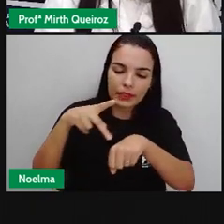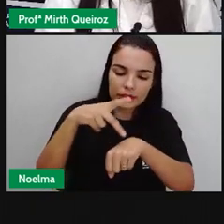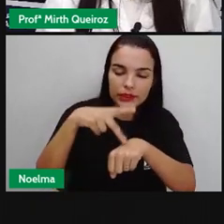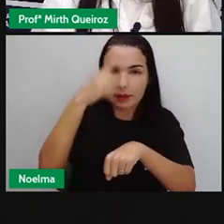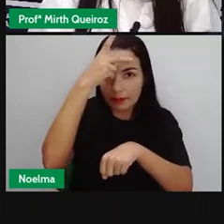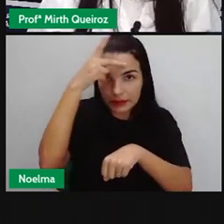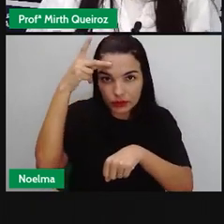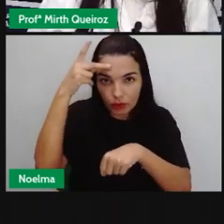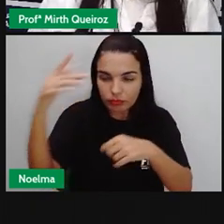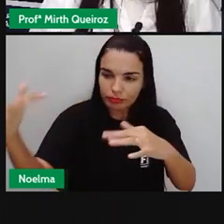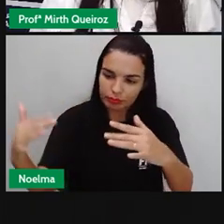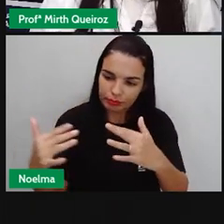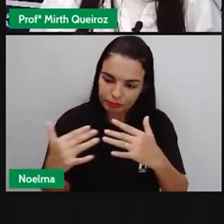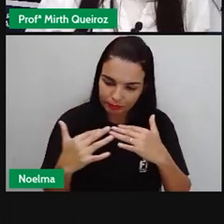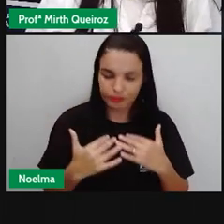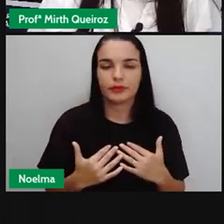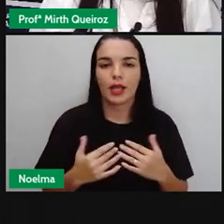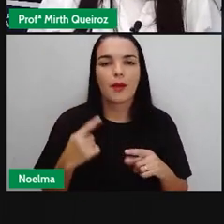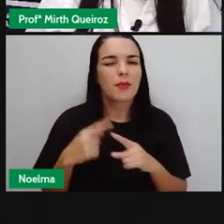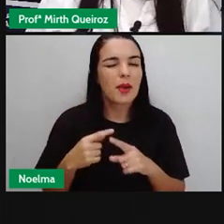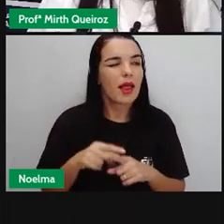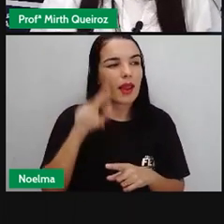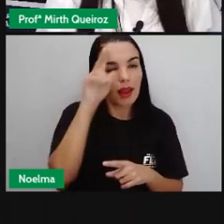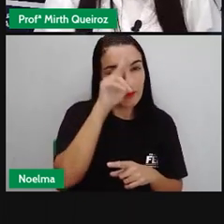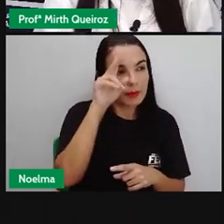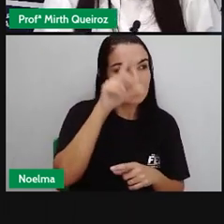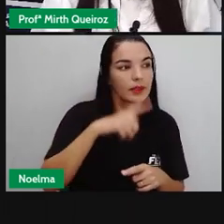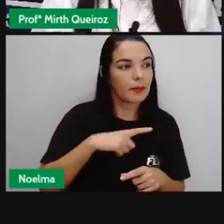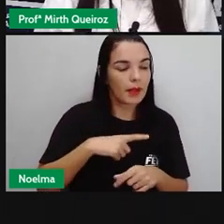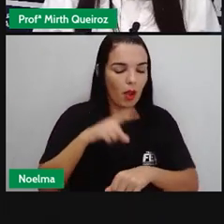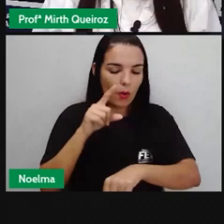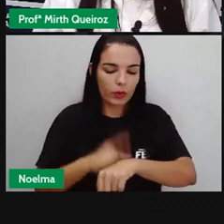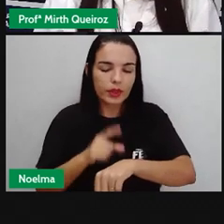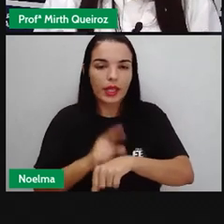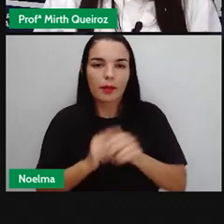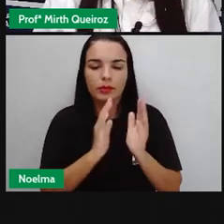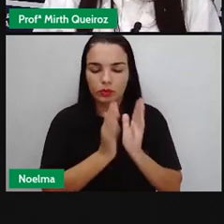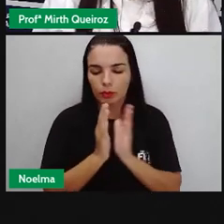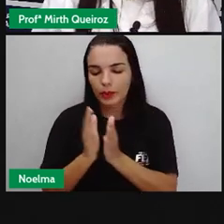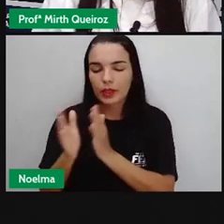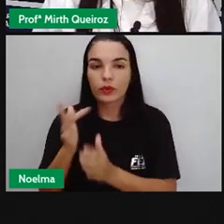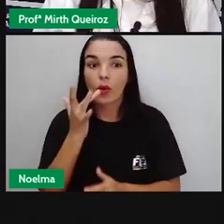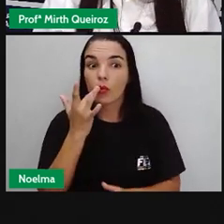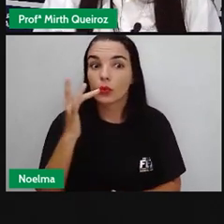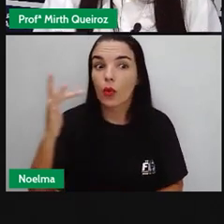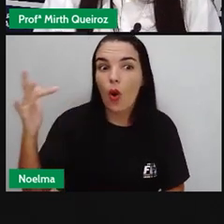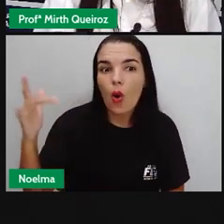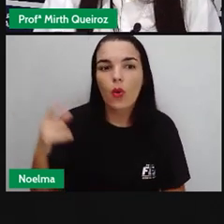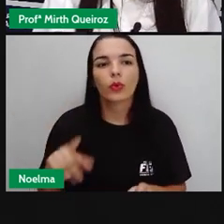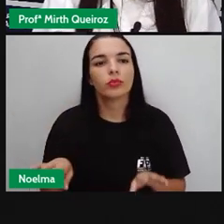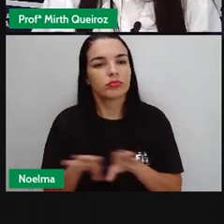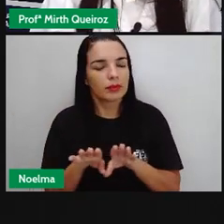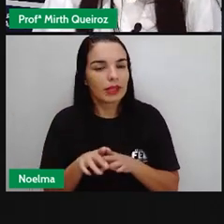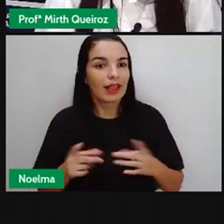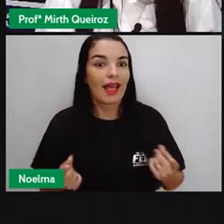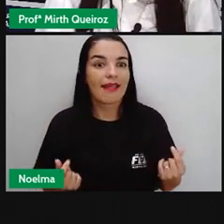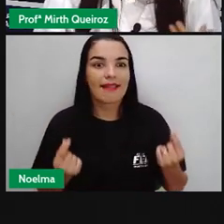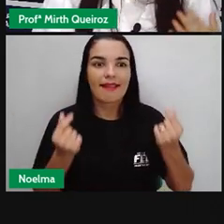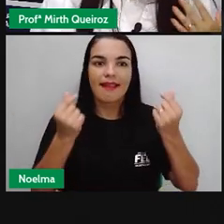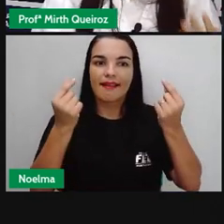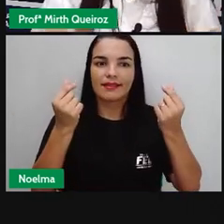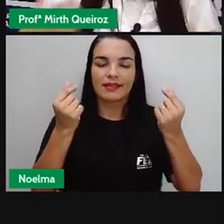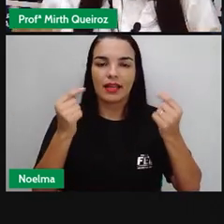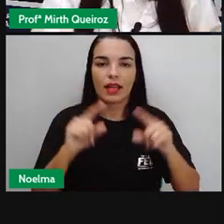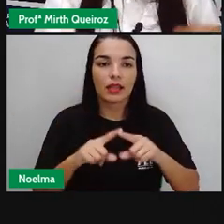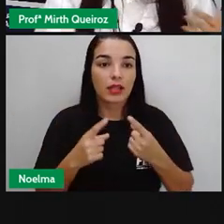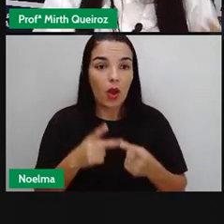o período, né? Do ouro no Brasil, onde também vieram atrás dessas riquezas. E elas vinham de